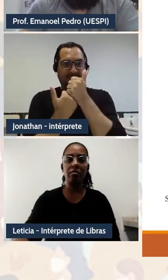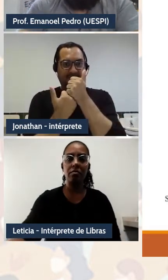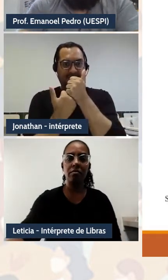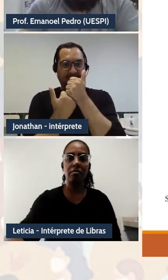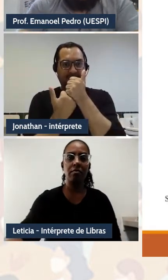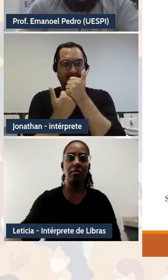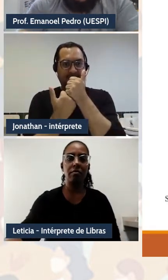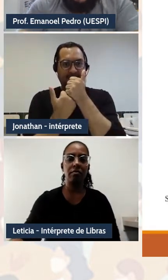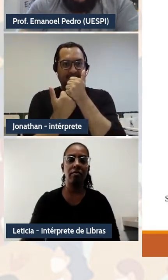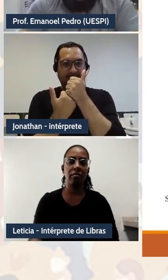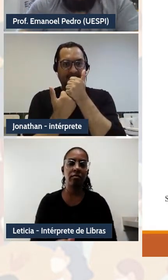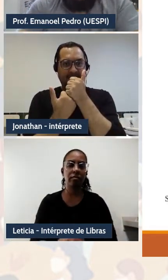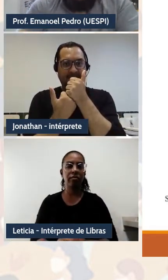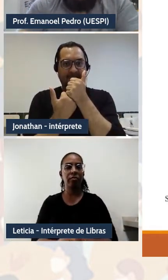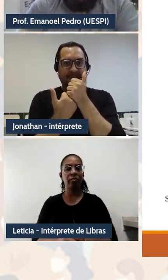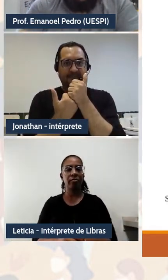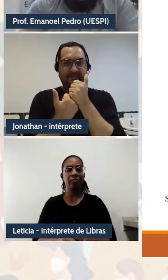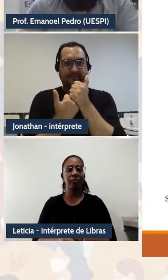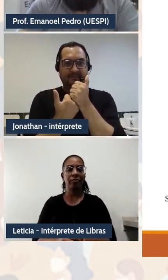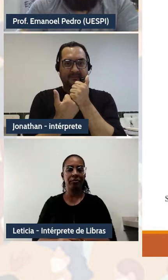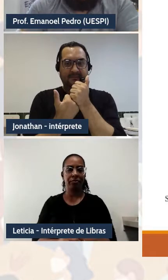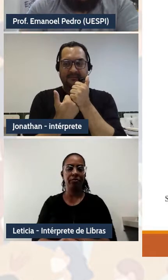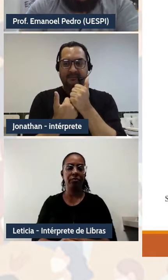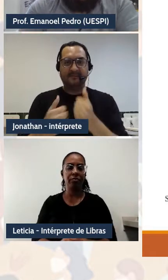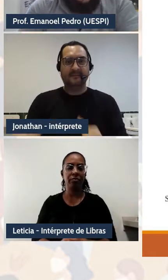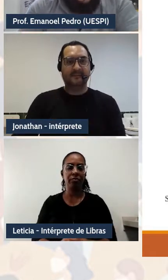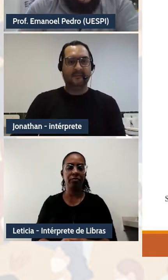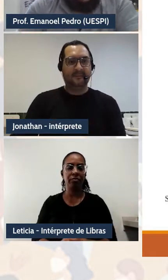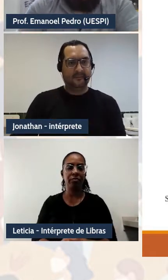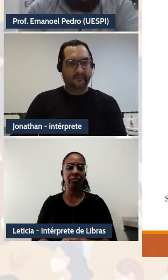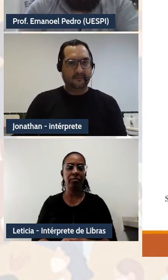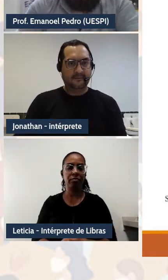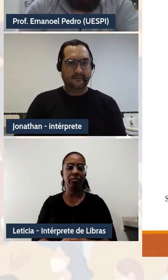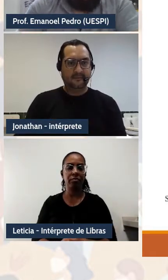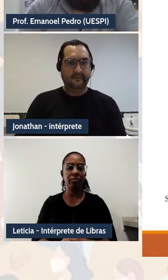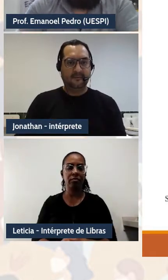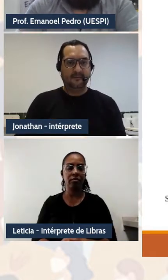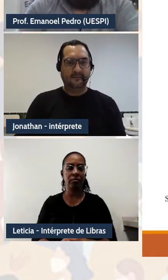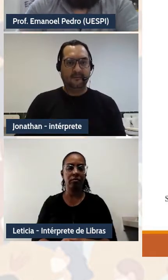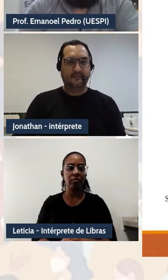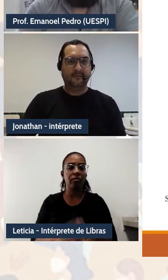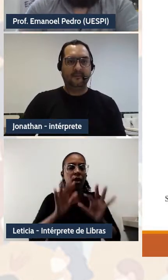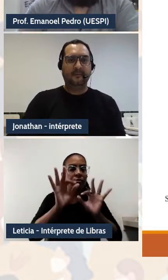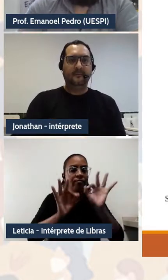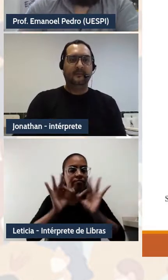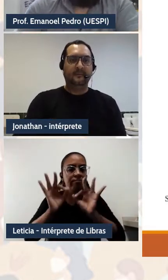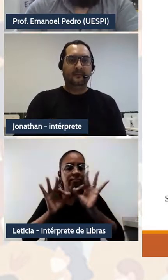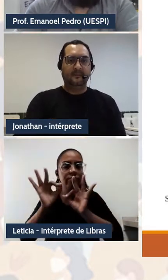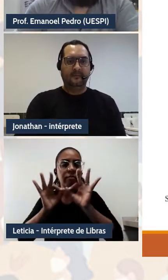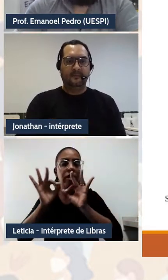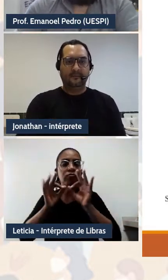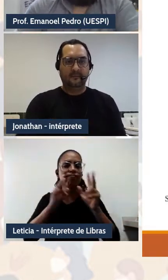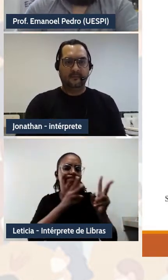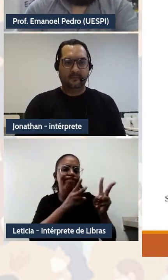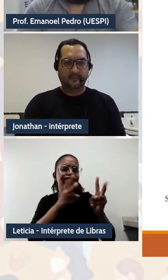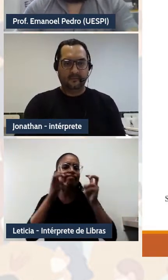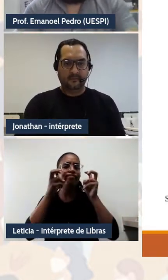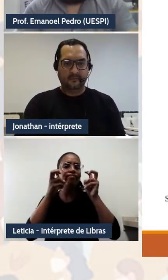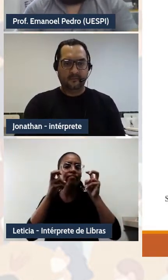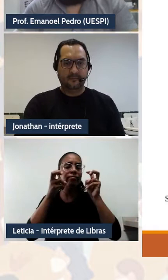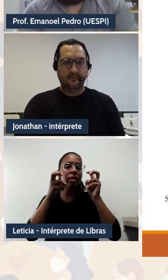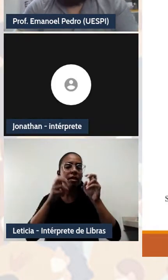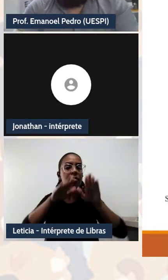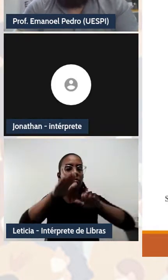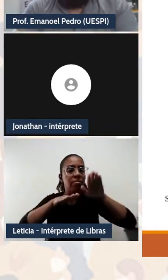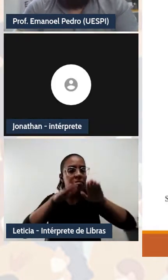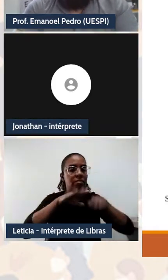a verticalização, com a verticalização das formas de identificação subjetivas pautadas